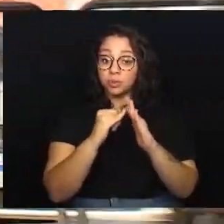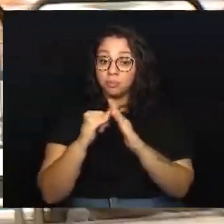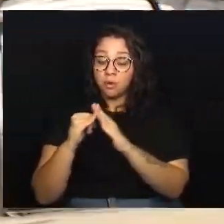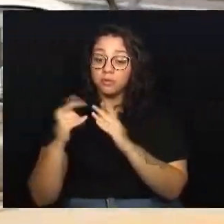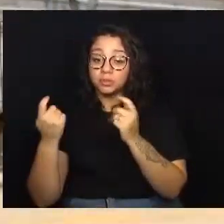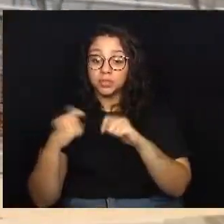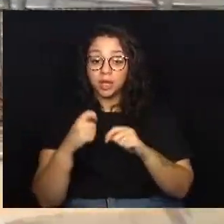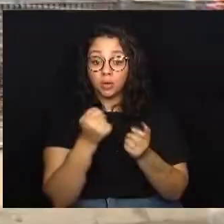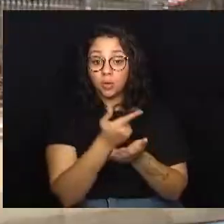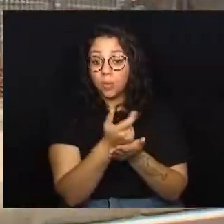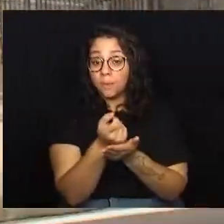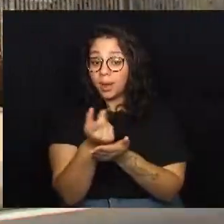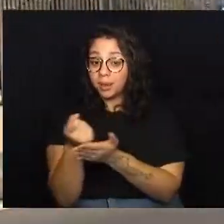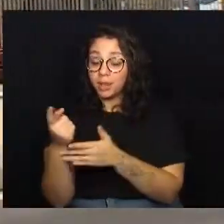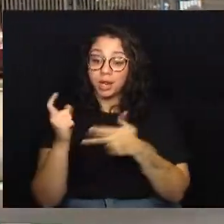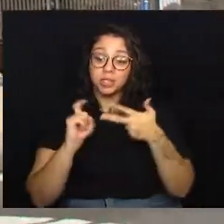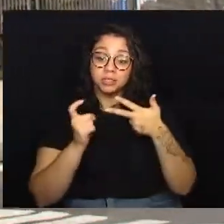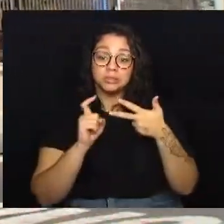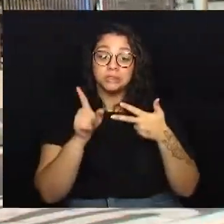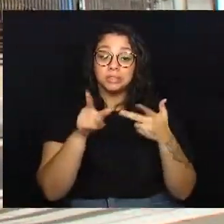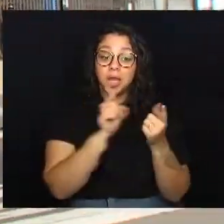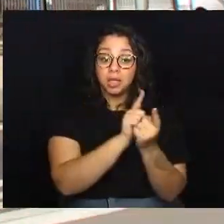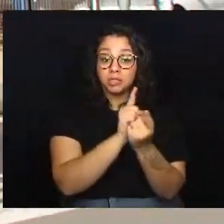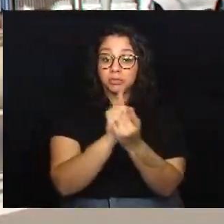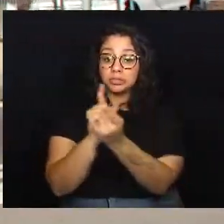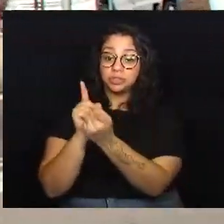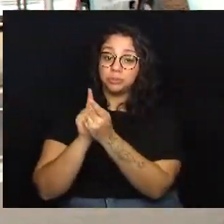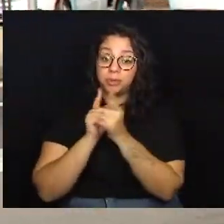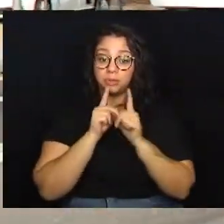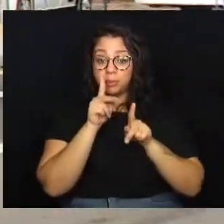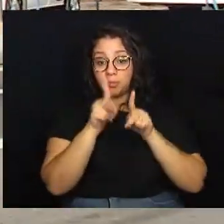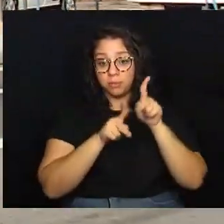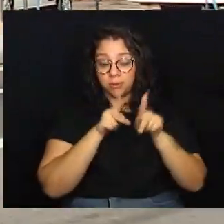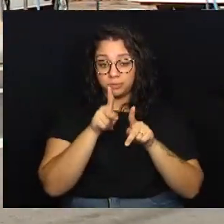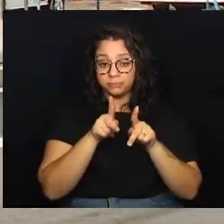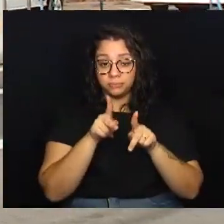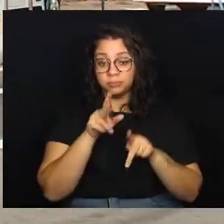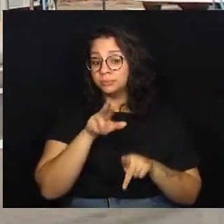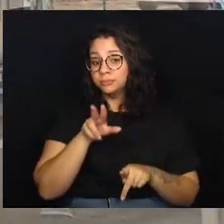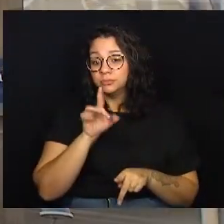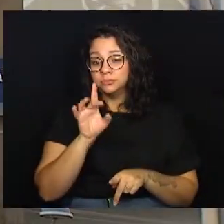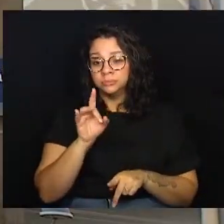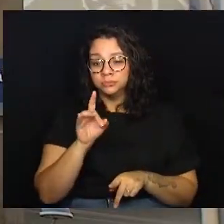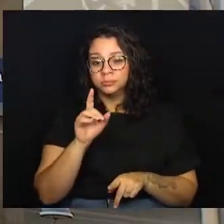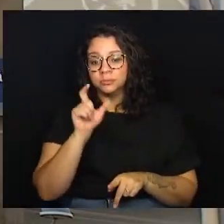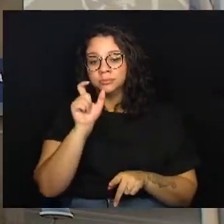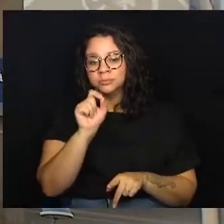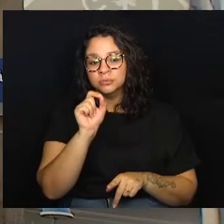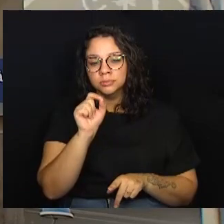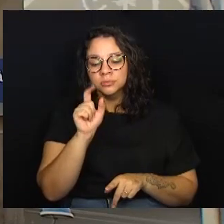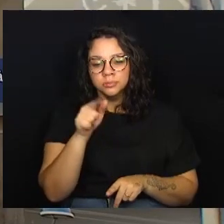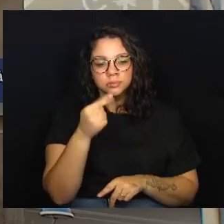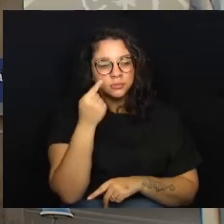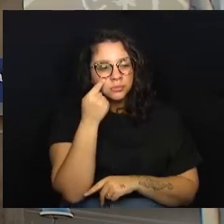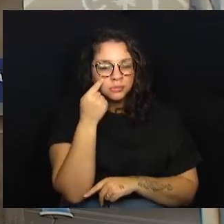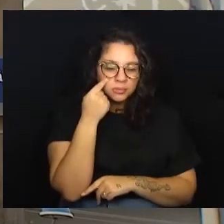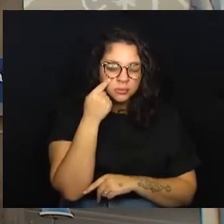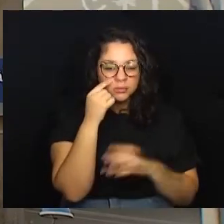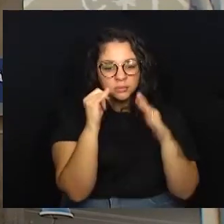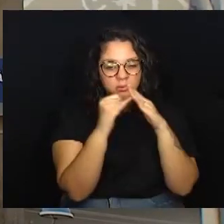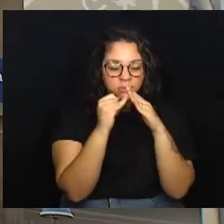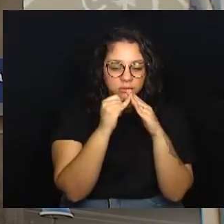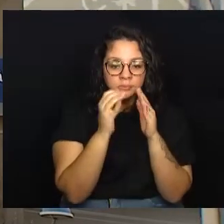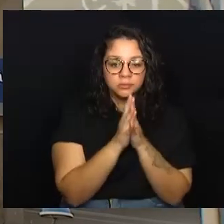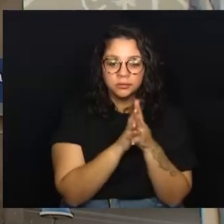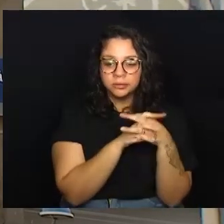propriedades poderia ser adquirida pelo executivo para o atendimento da população, em vez de servirem de reserva para